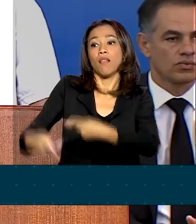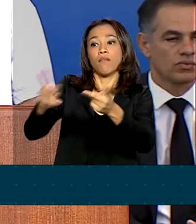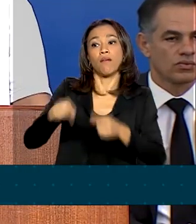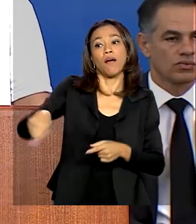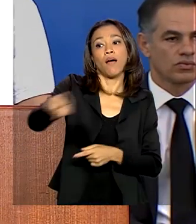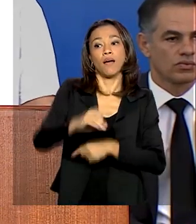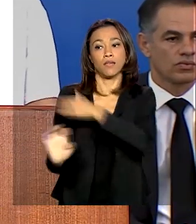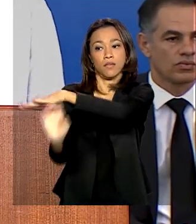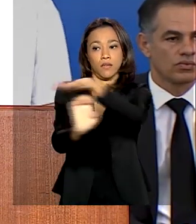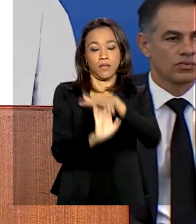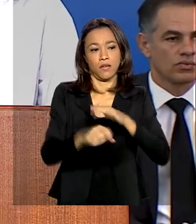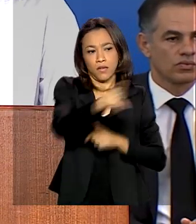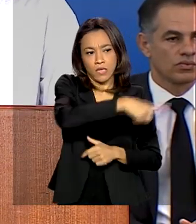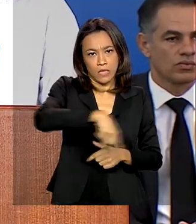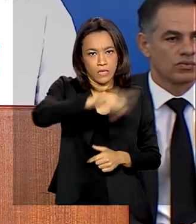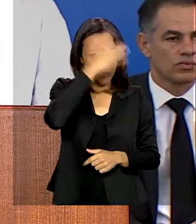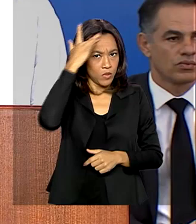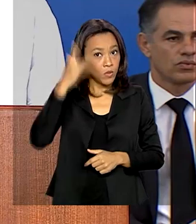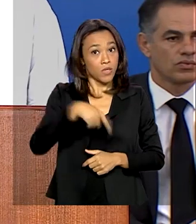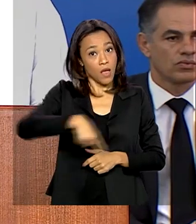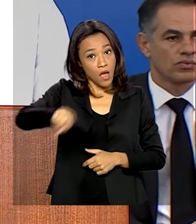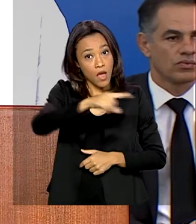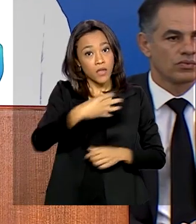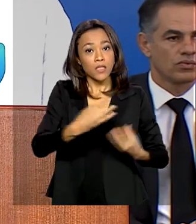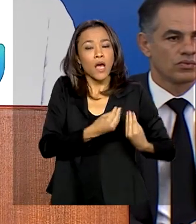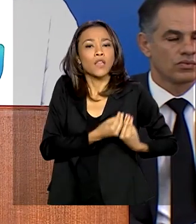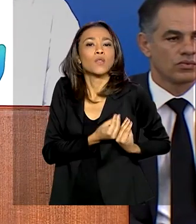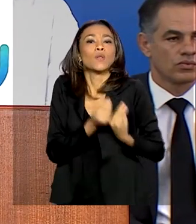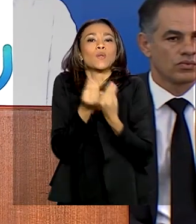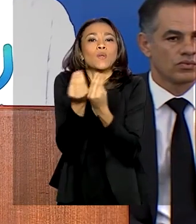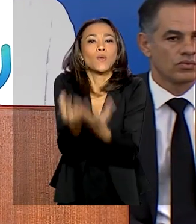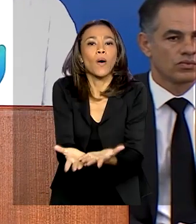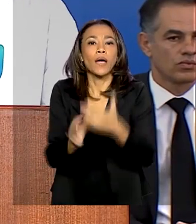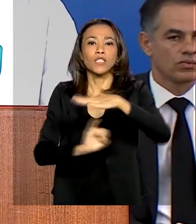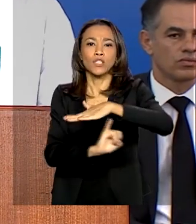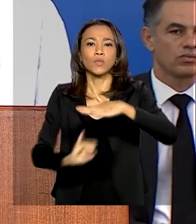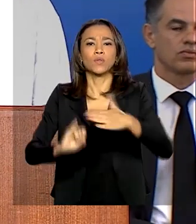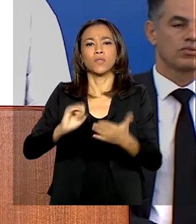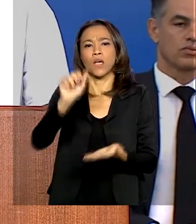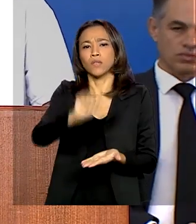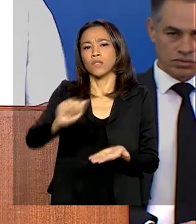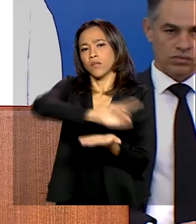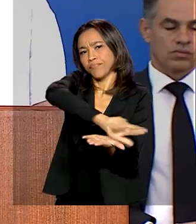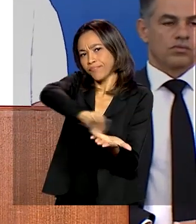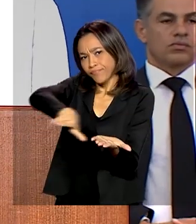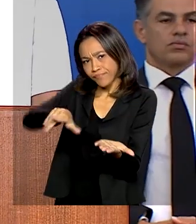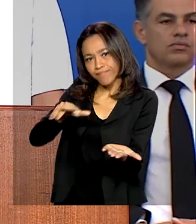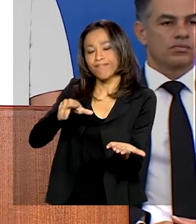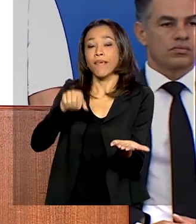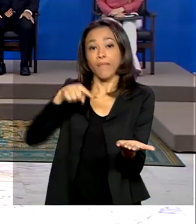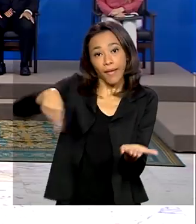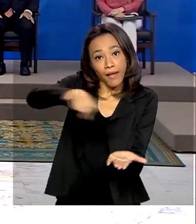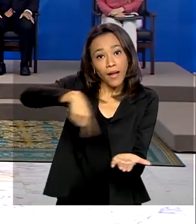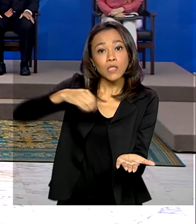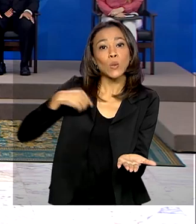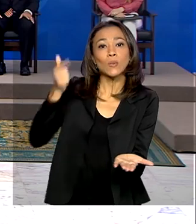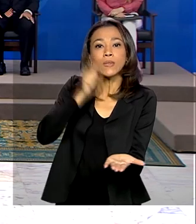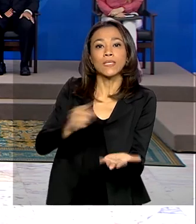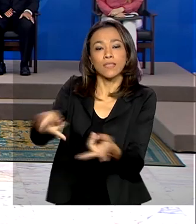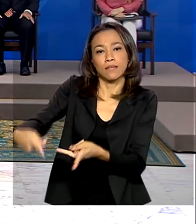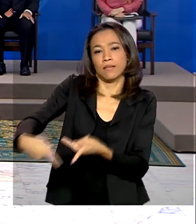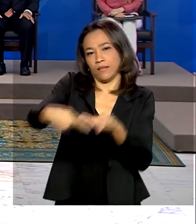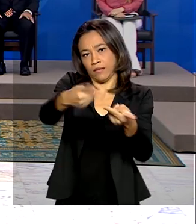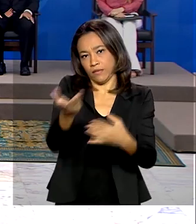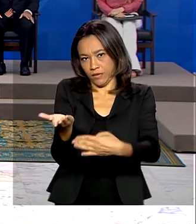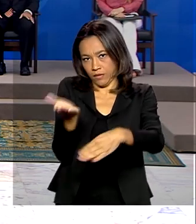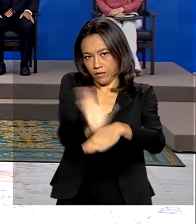e os cidadãos a fazerem doações a instituições sem fins lucrativos, para que elas consigam levar ajuda